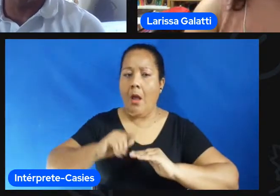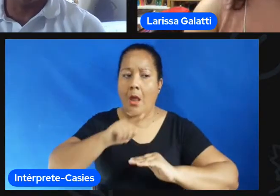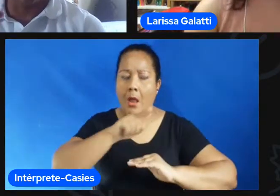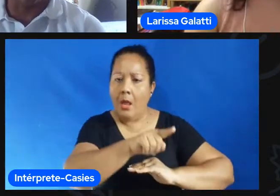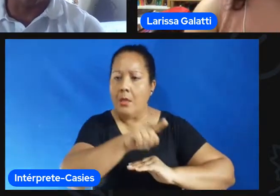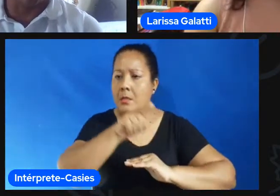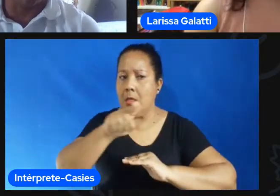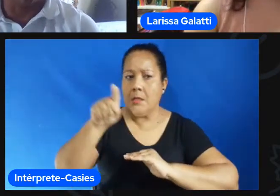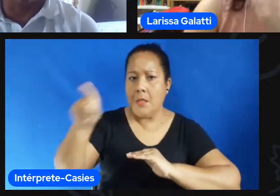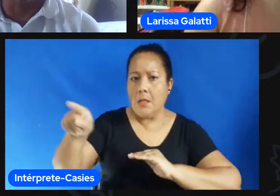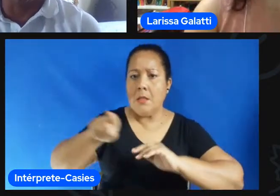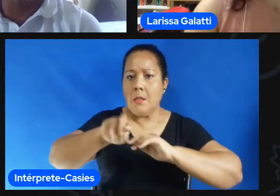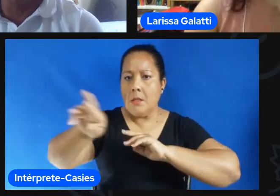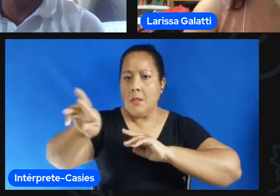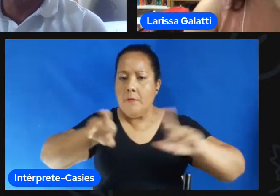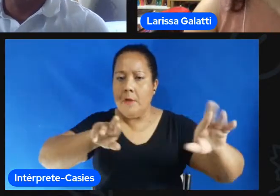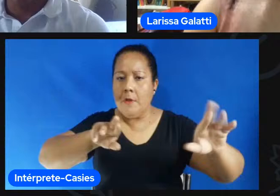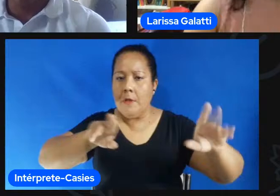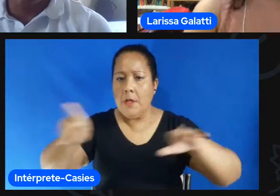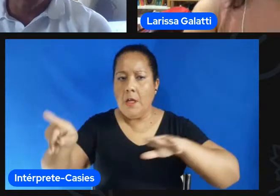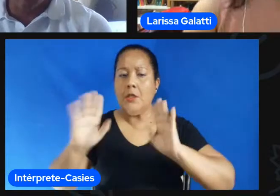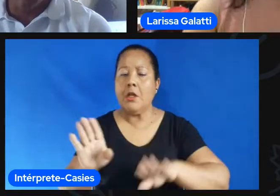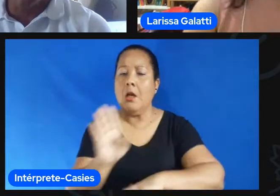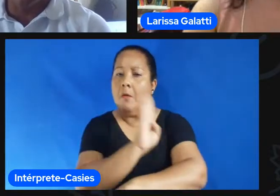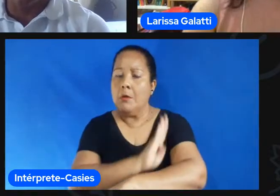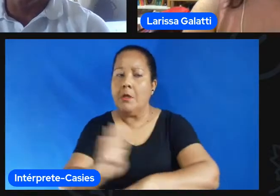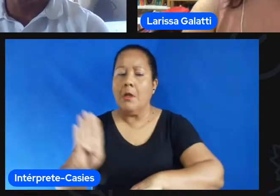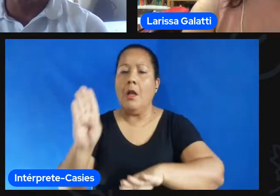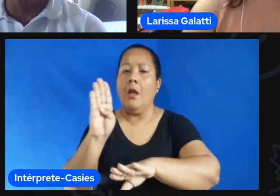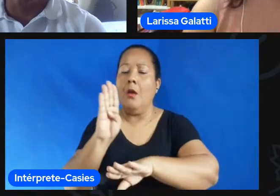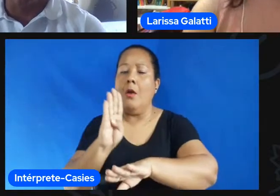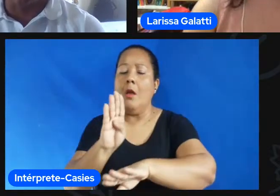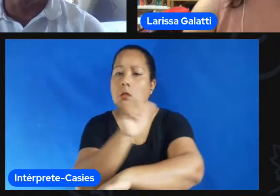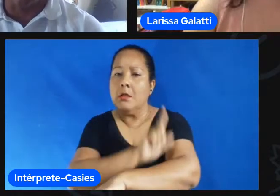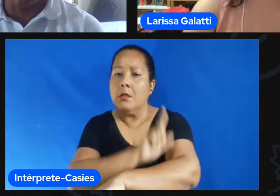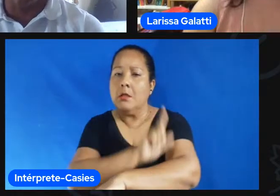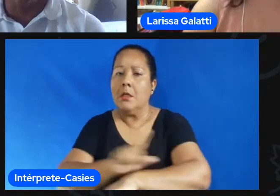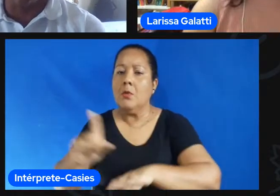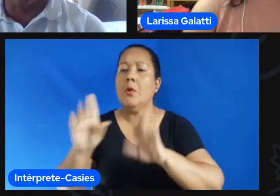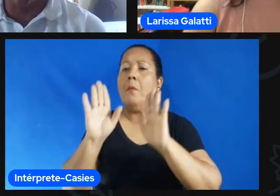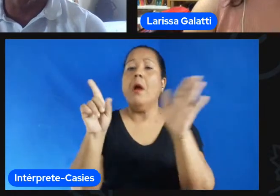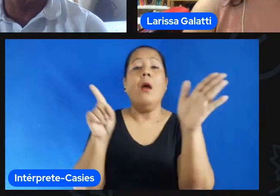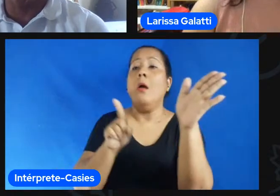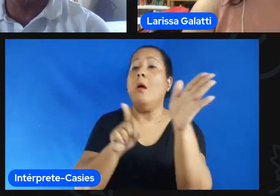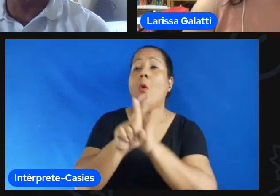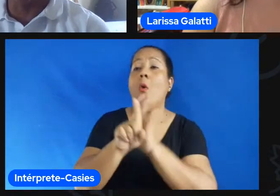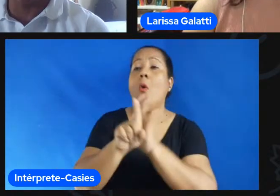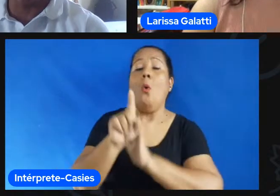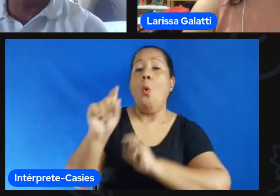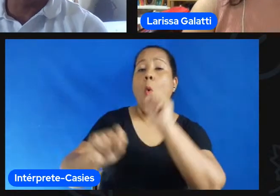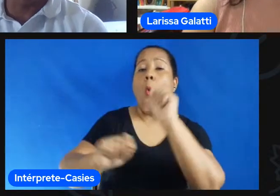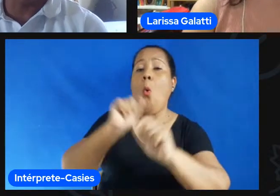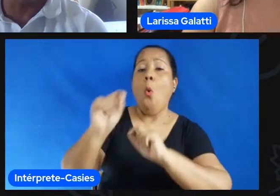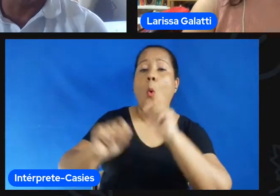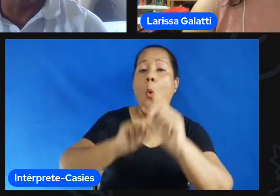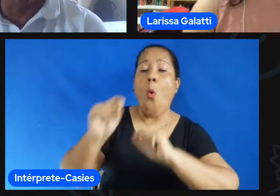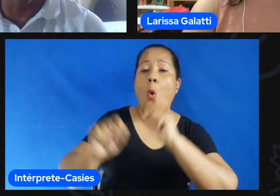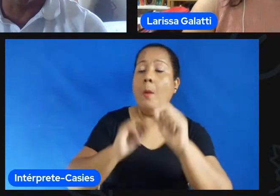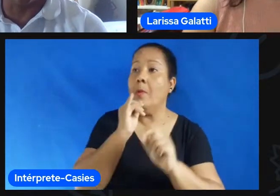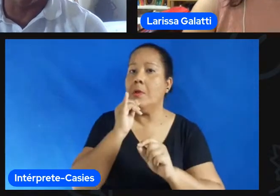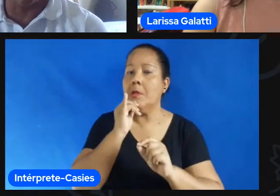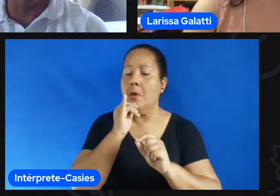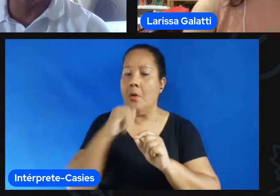treinador sou bacharel formelho mas qual o conceito disso né e aí volta naquelas questões será que a gente está